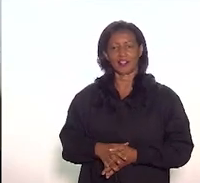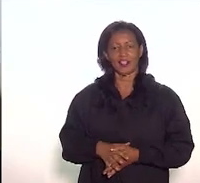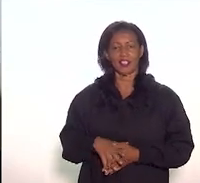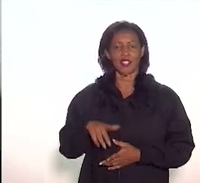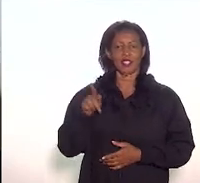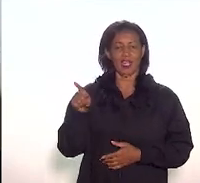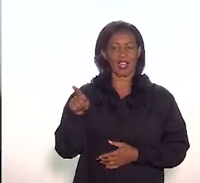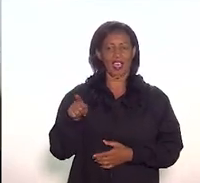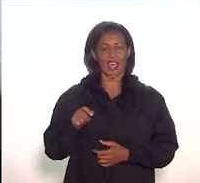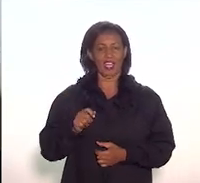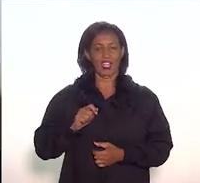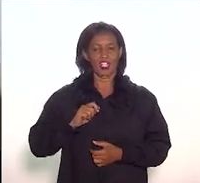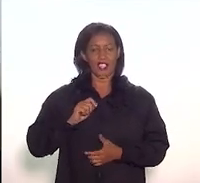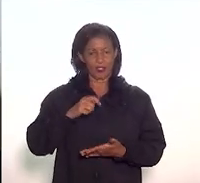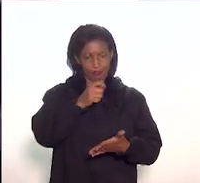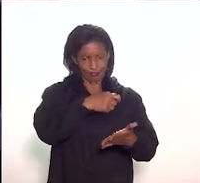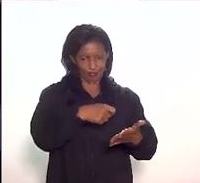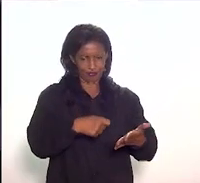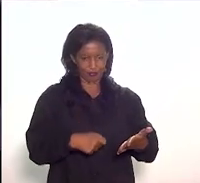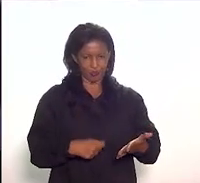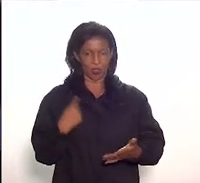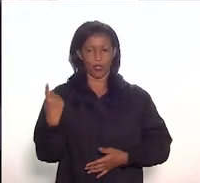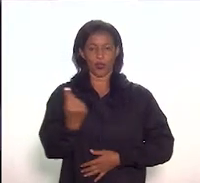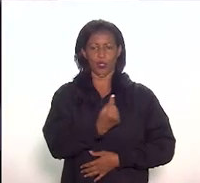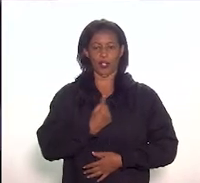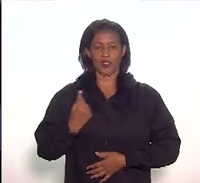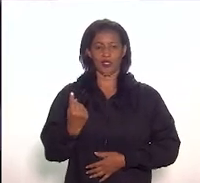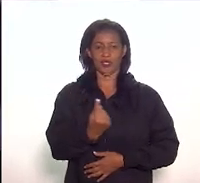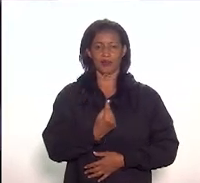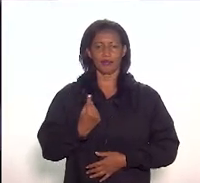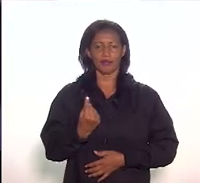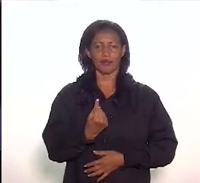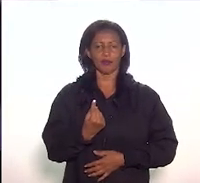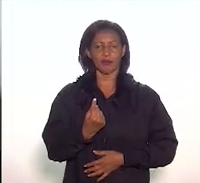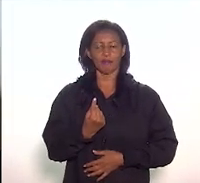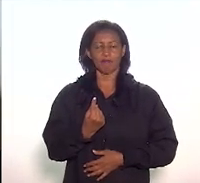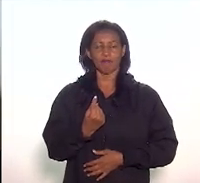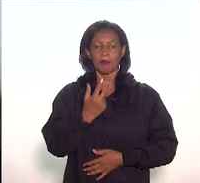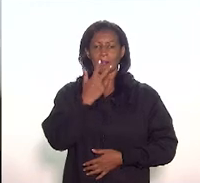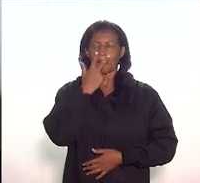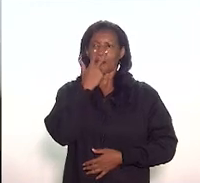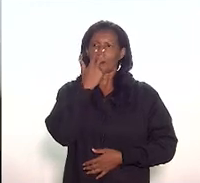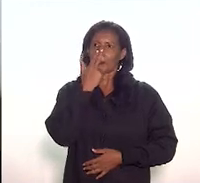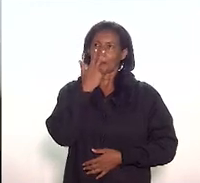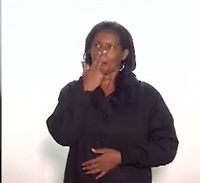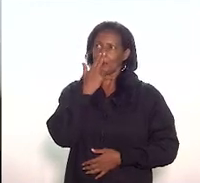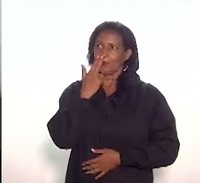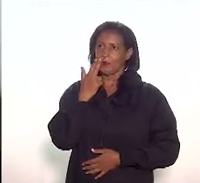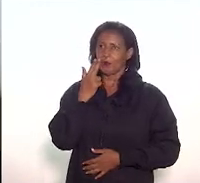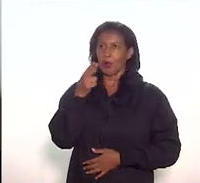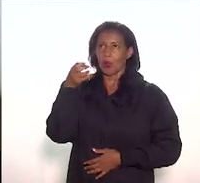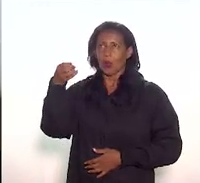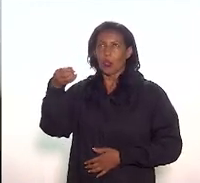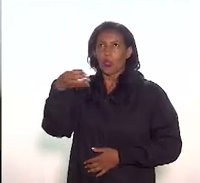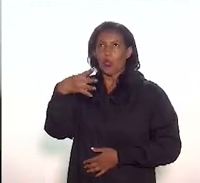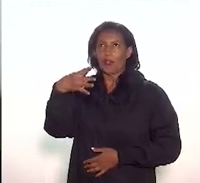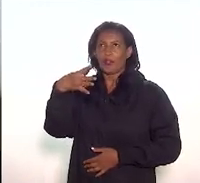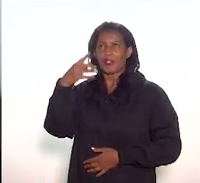lá escrito que nós não concebemos uma nova ideia,